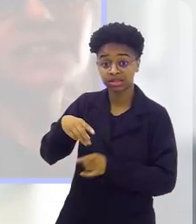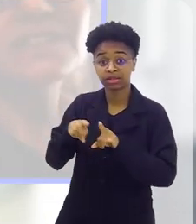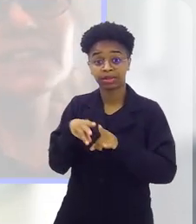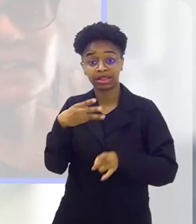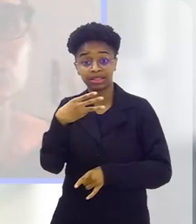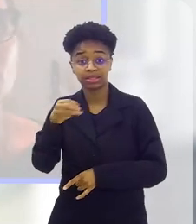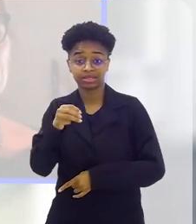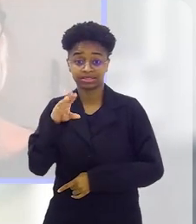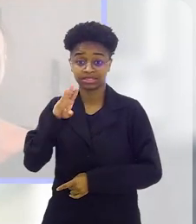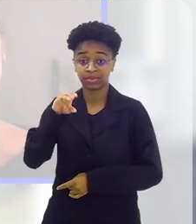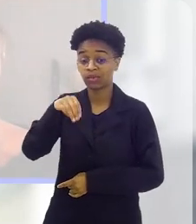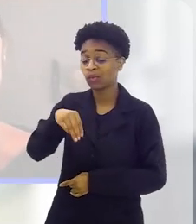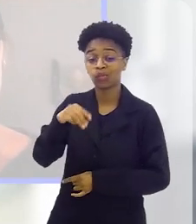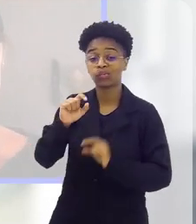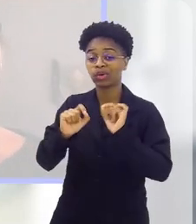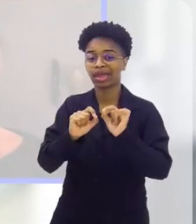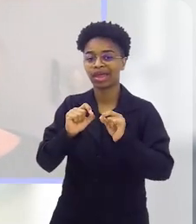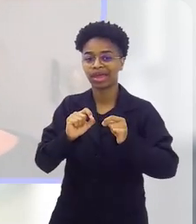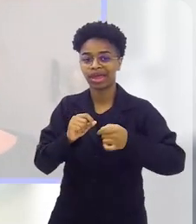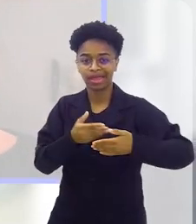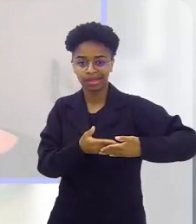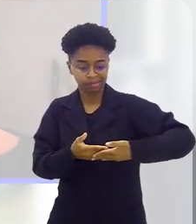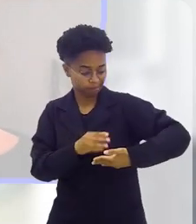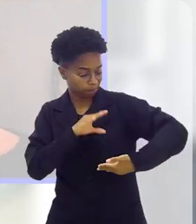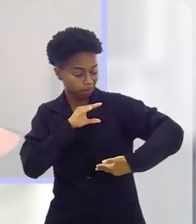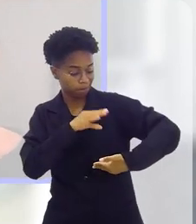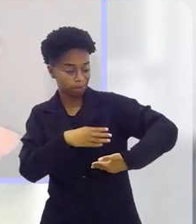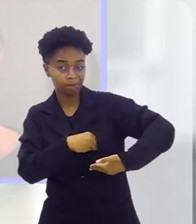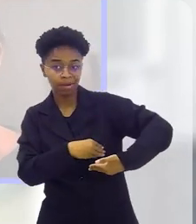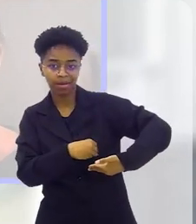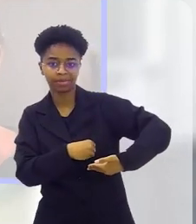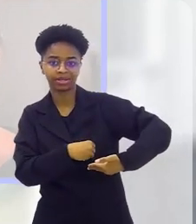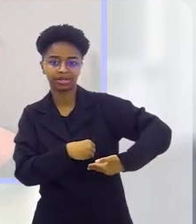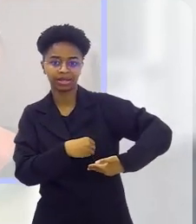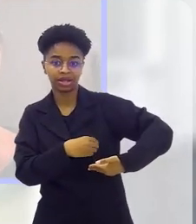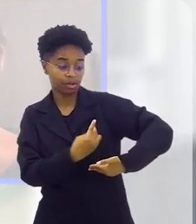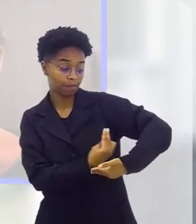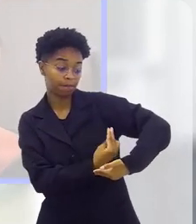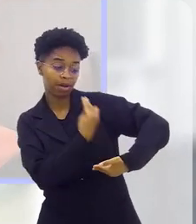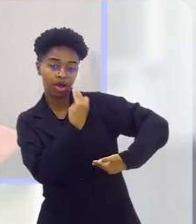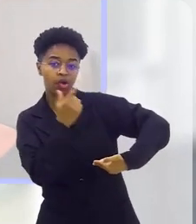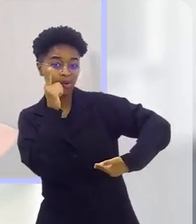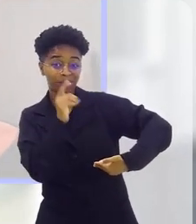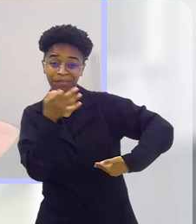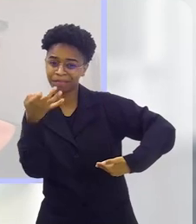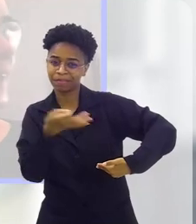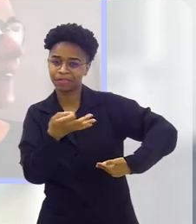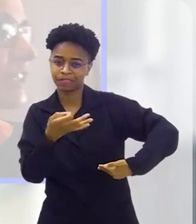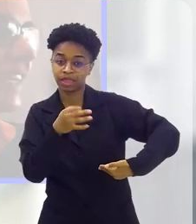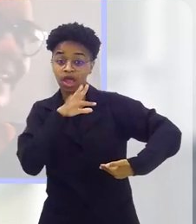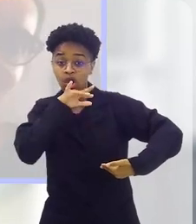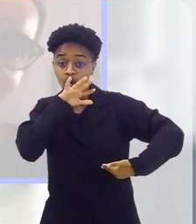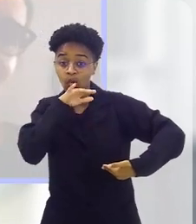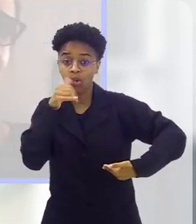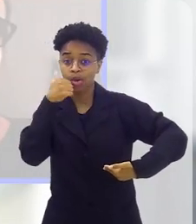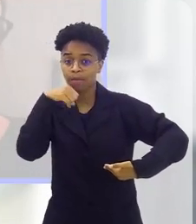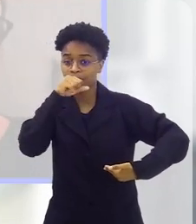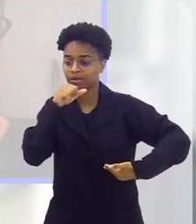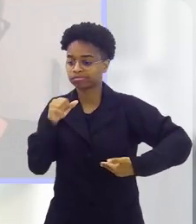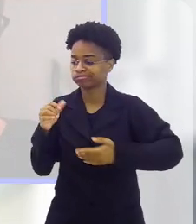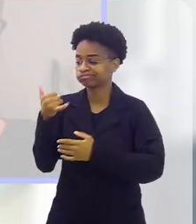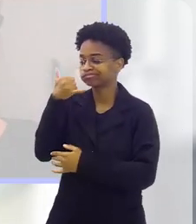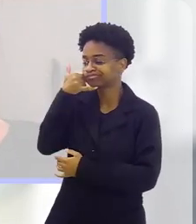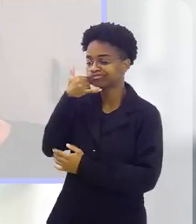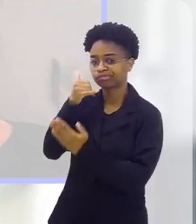distância do amamentar. Então, enquanto uma mãe está segurando para o amamentar, é muito ruim a mãe estar na tela,